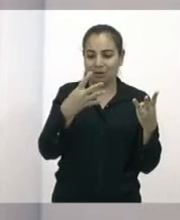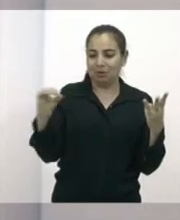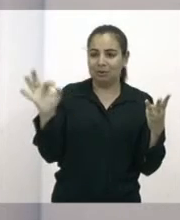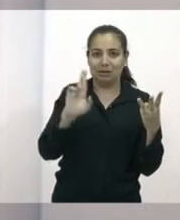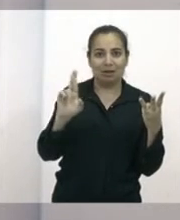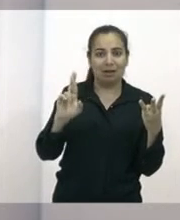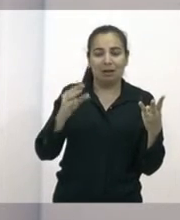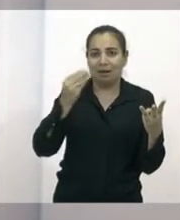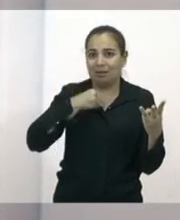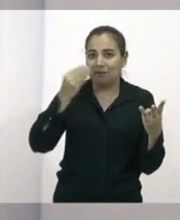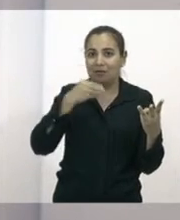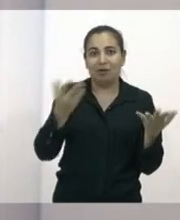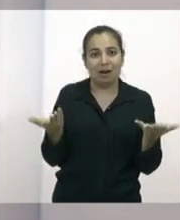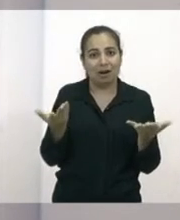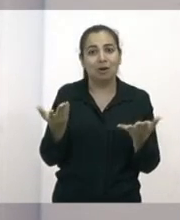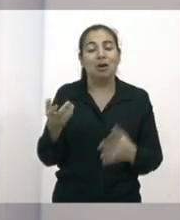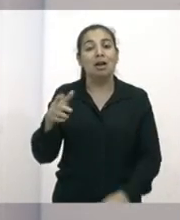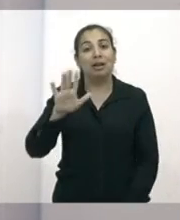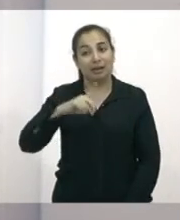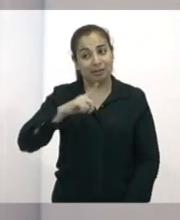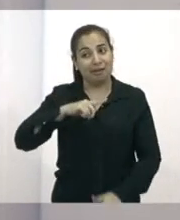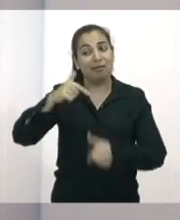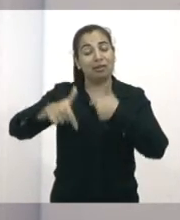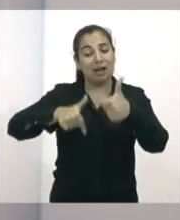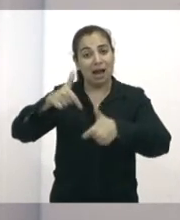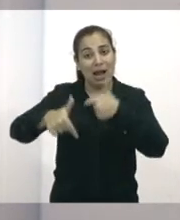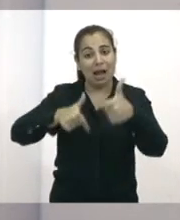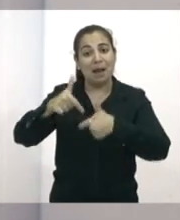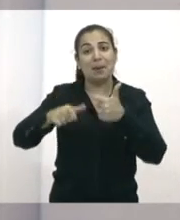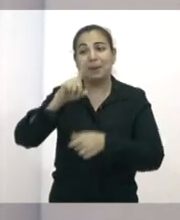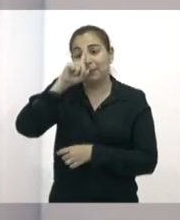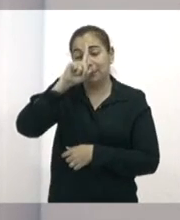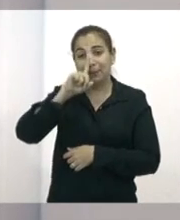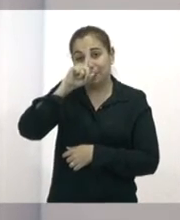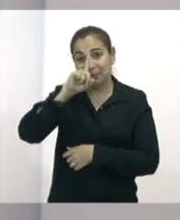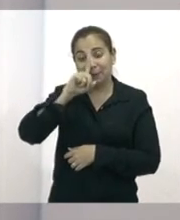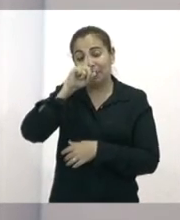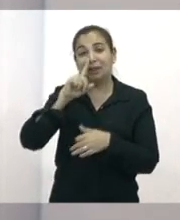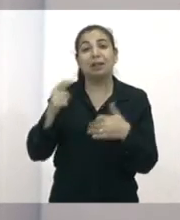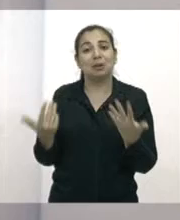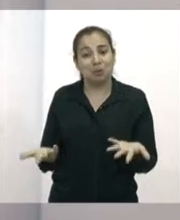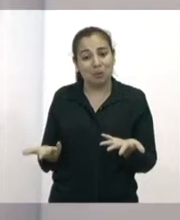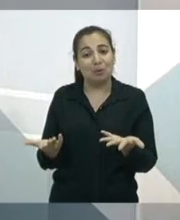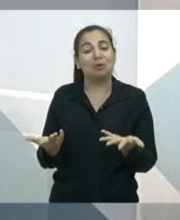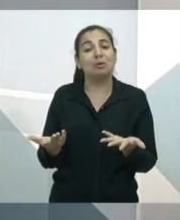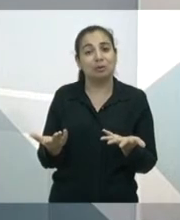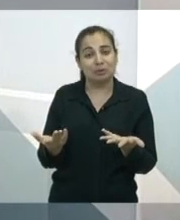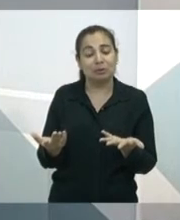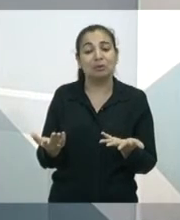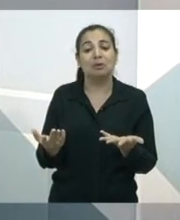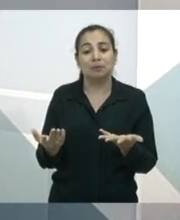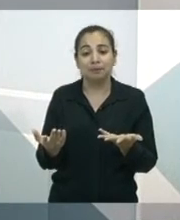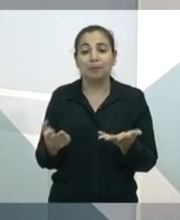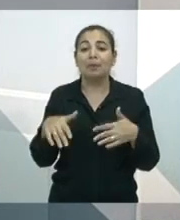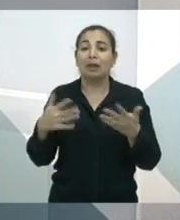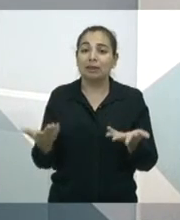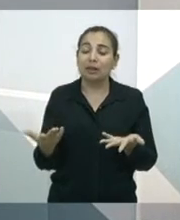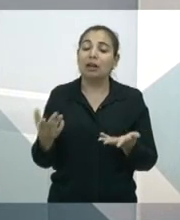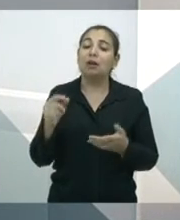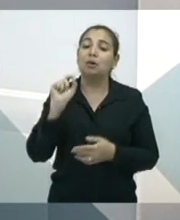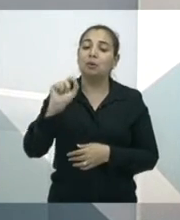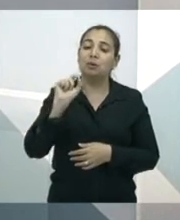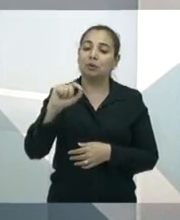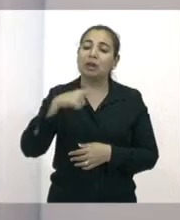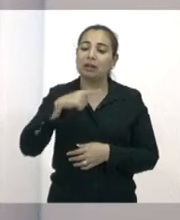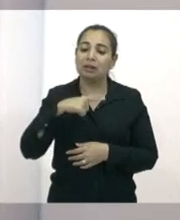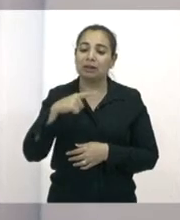pesado, uma atividade de muito risco, porque lida com os resíduos que são descartados, então eles já estão colocando a vida